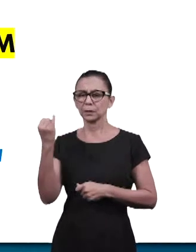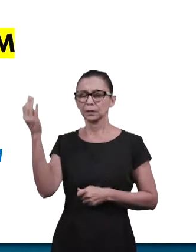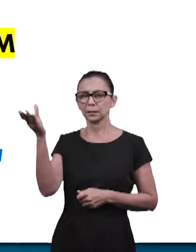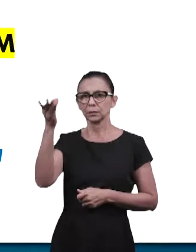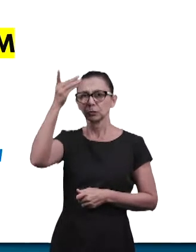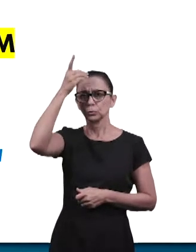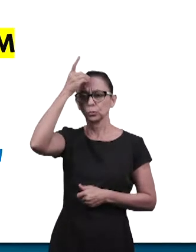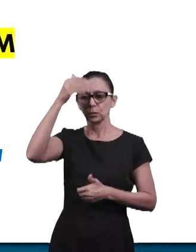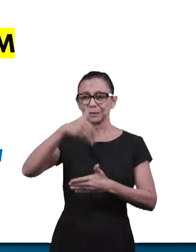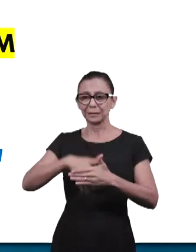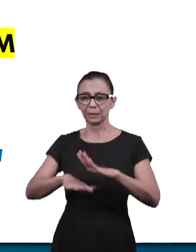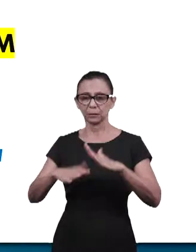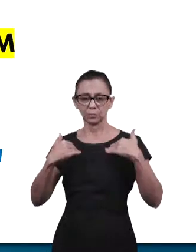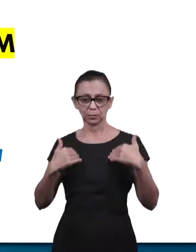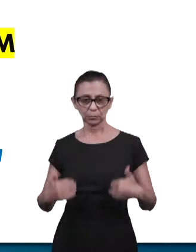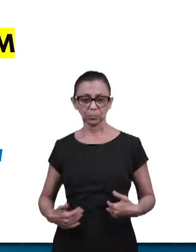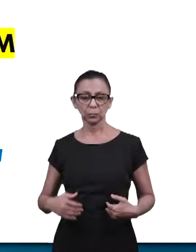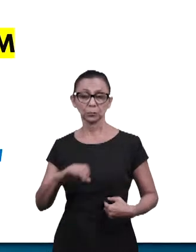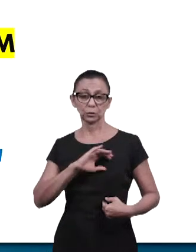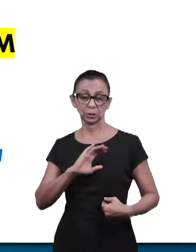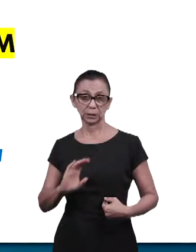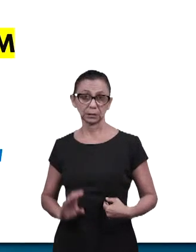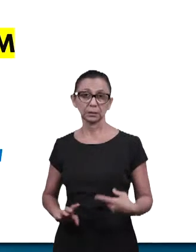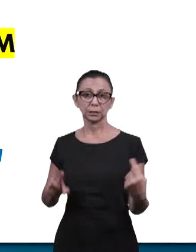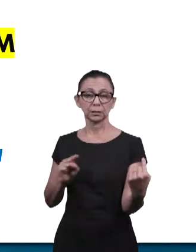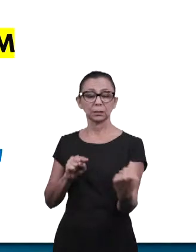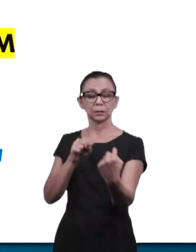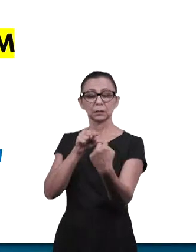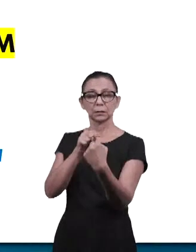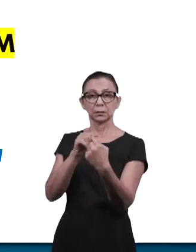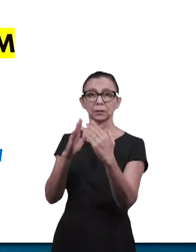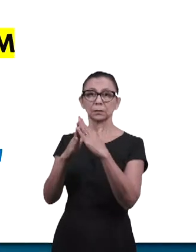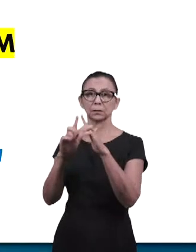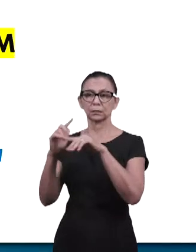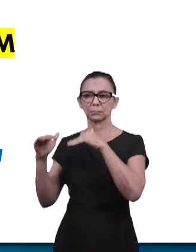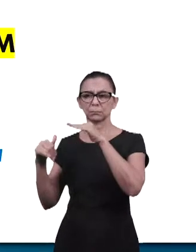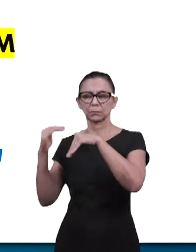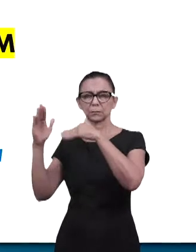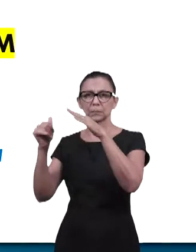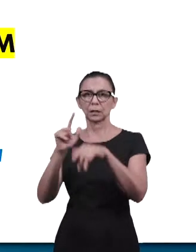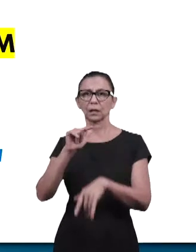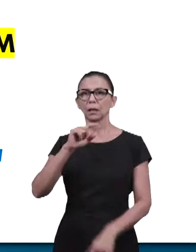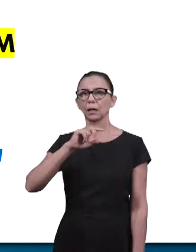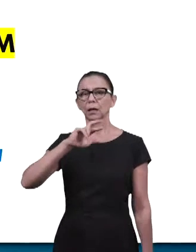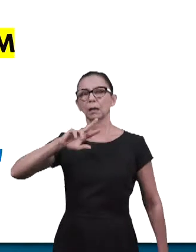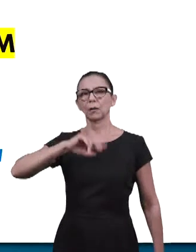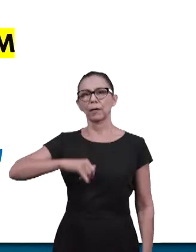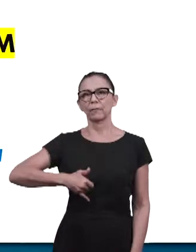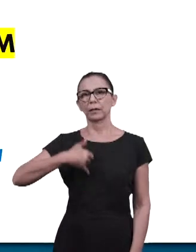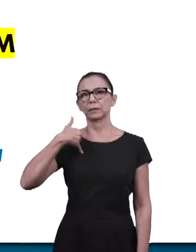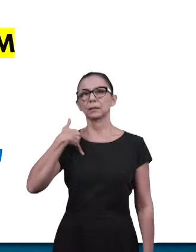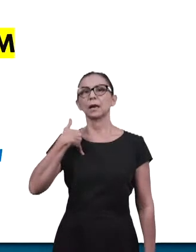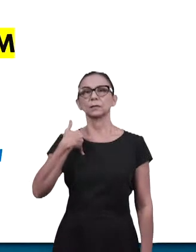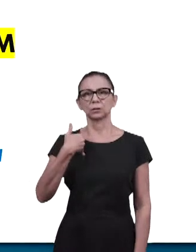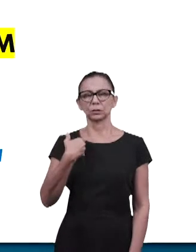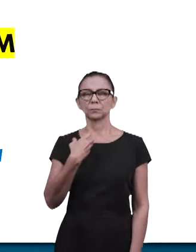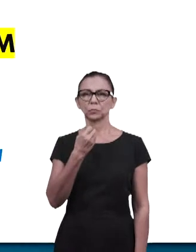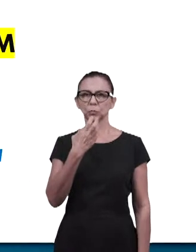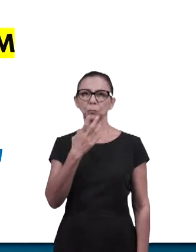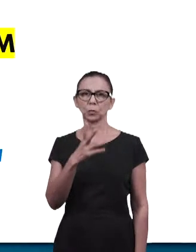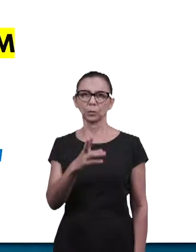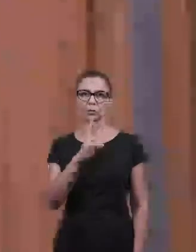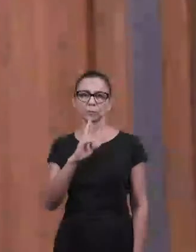espirituais dentro do corpo, pois o objetivo é a edificação da Igreja e não a promoção pessoal, muito bem